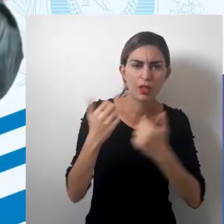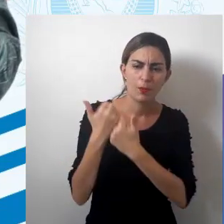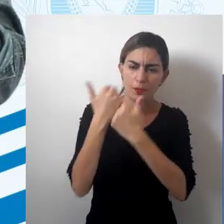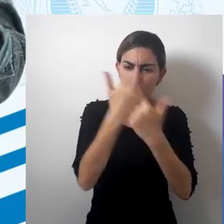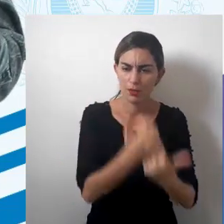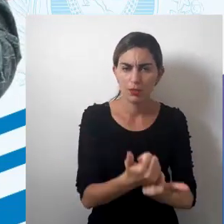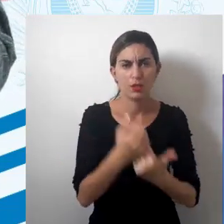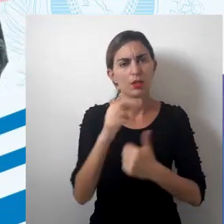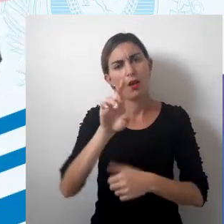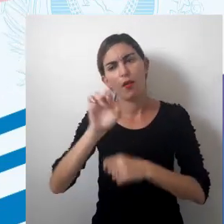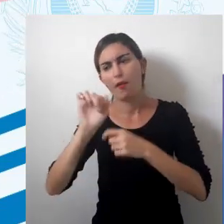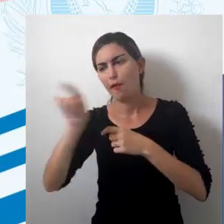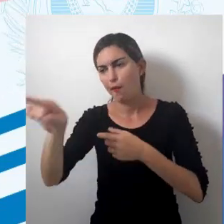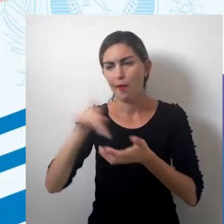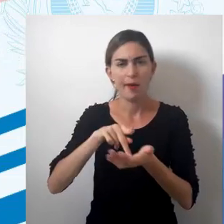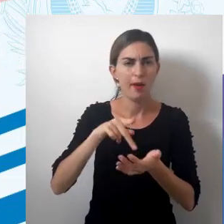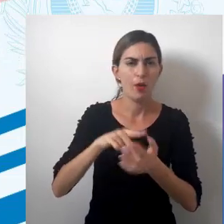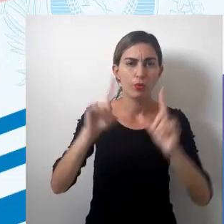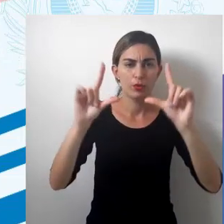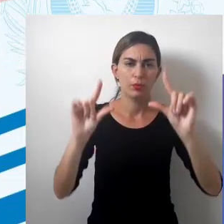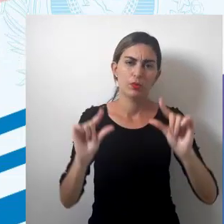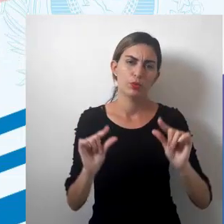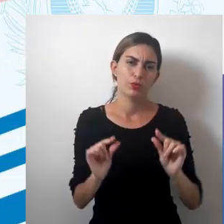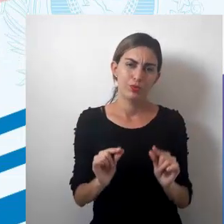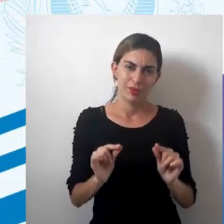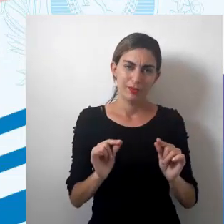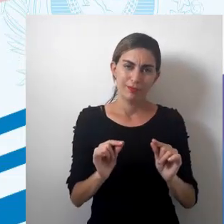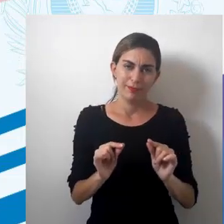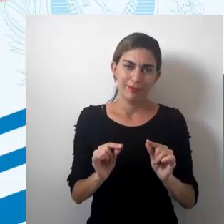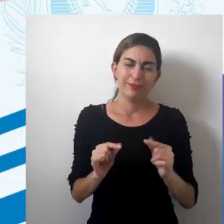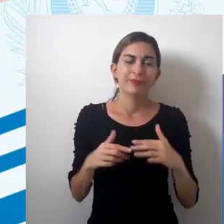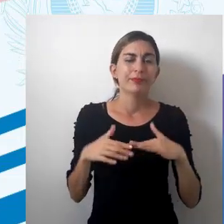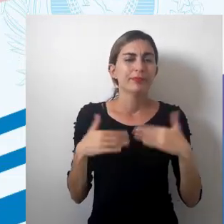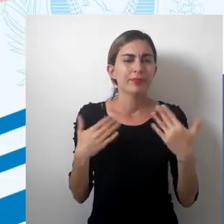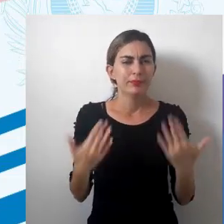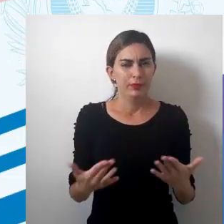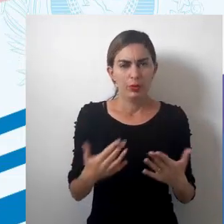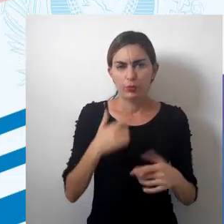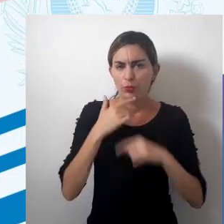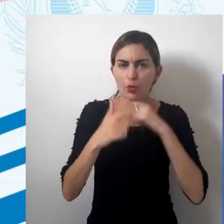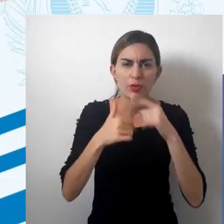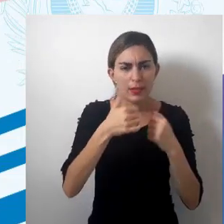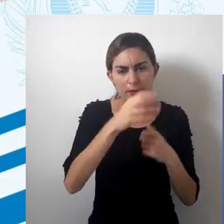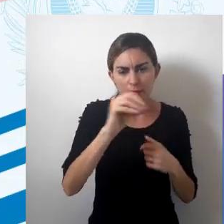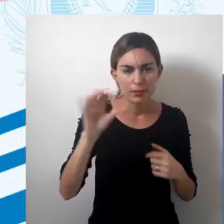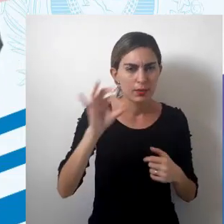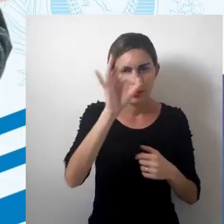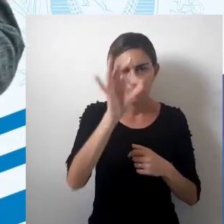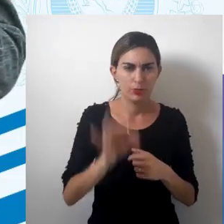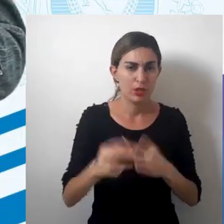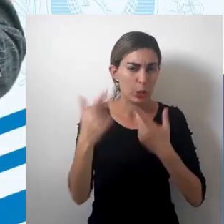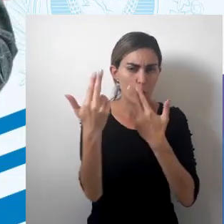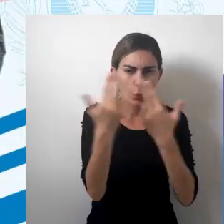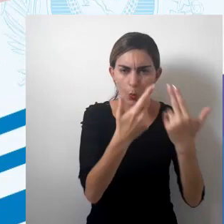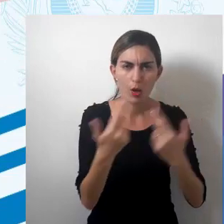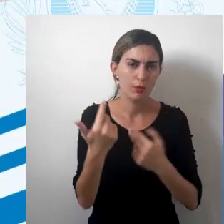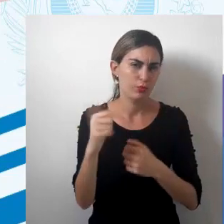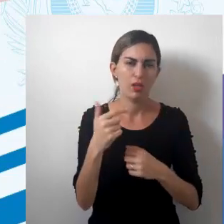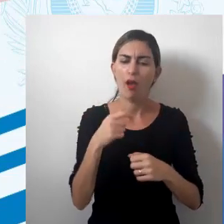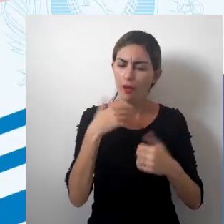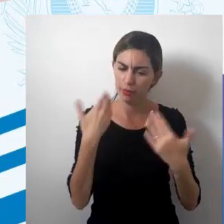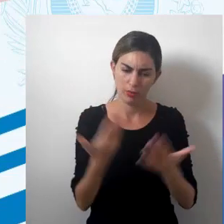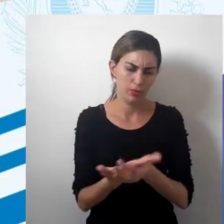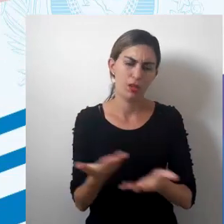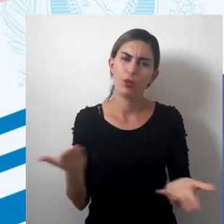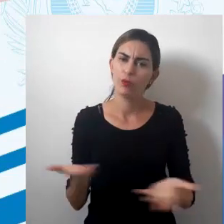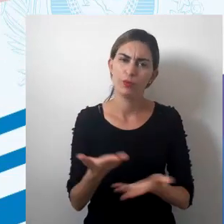representa e o que é real, elas diminuam, né? Então, não chegando a 100%, até ainda hoje,